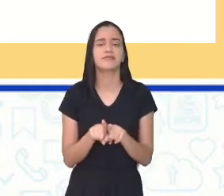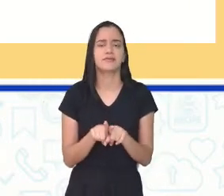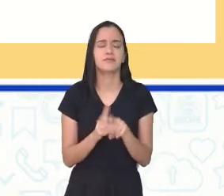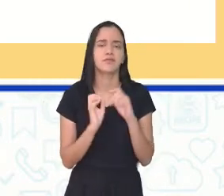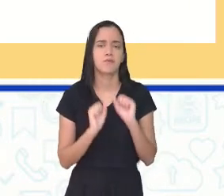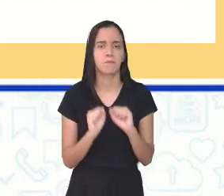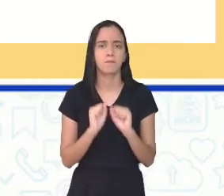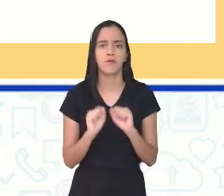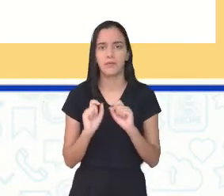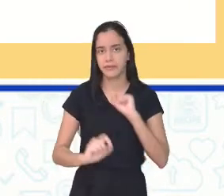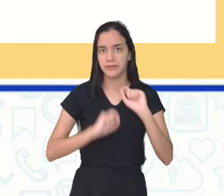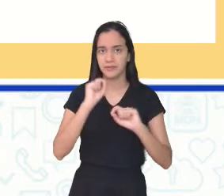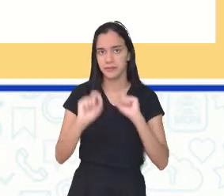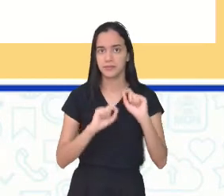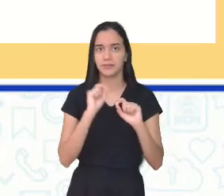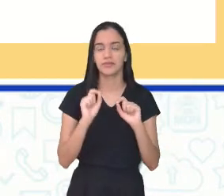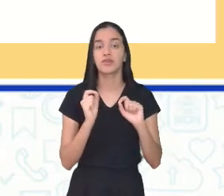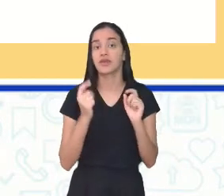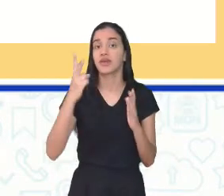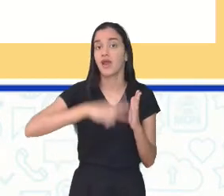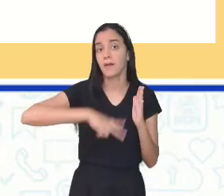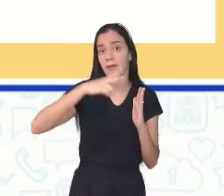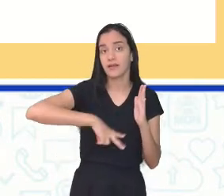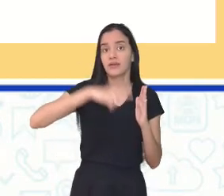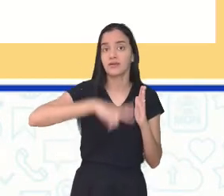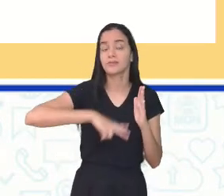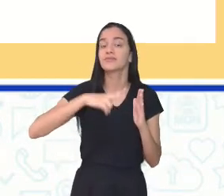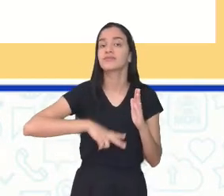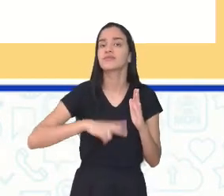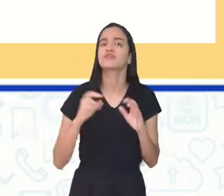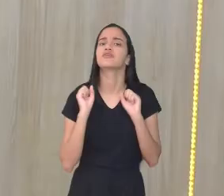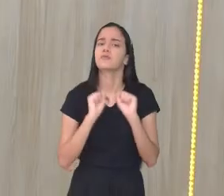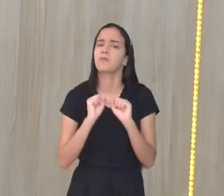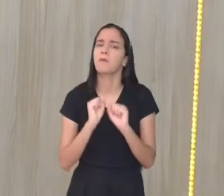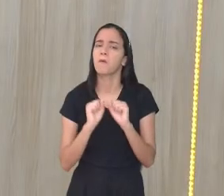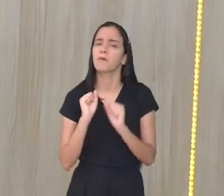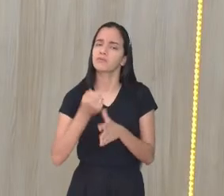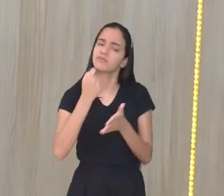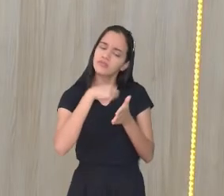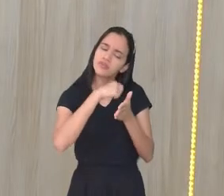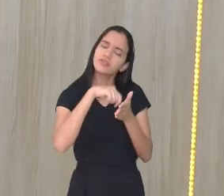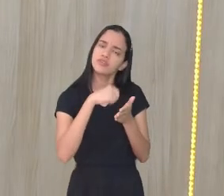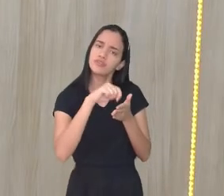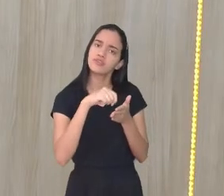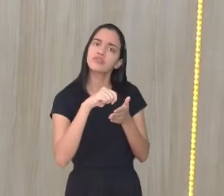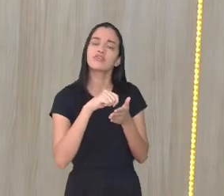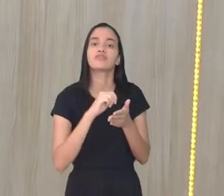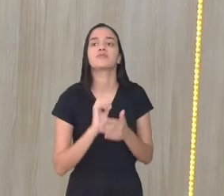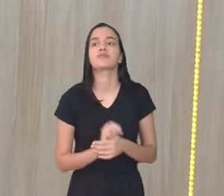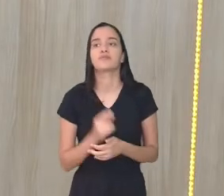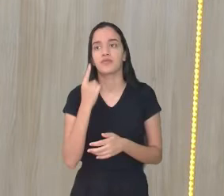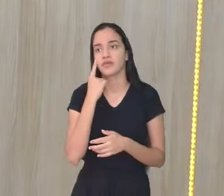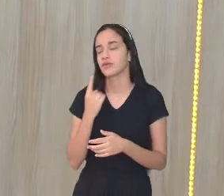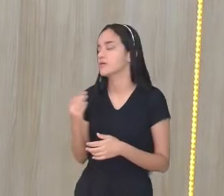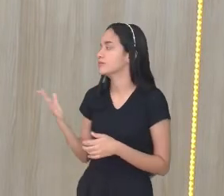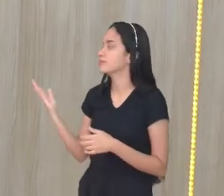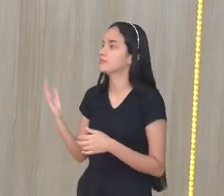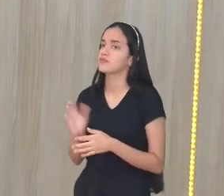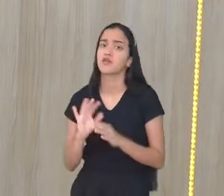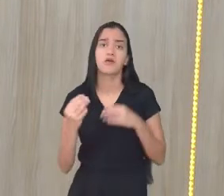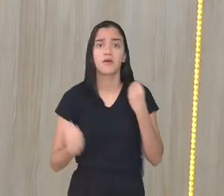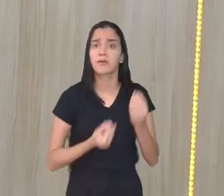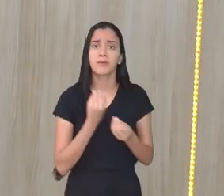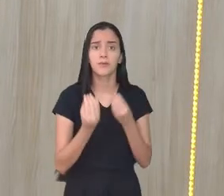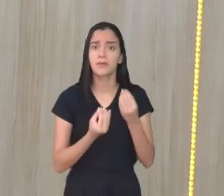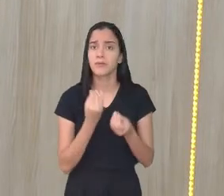podem, por serem leitores, eles também podem escrever ali naquele espaço. Então, e